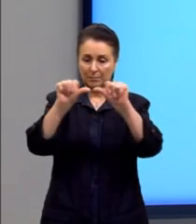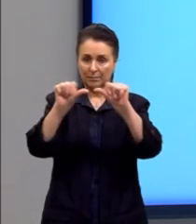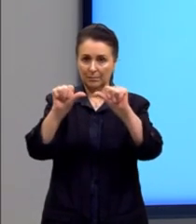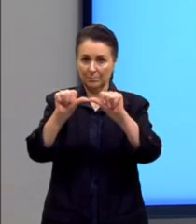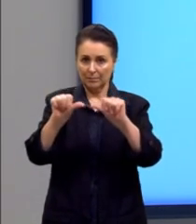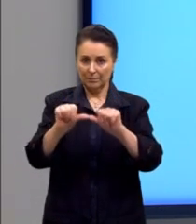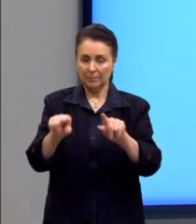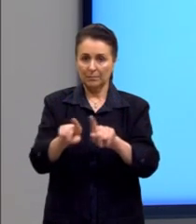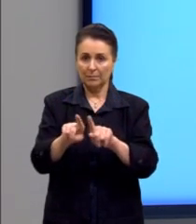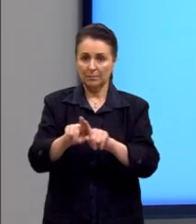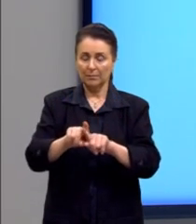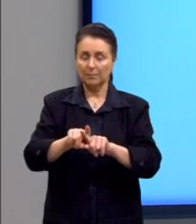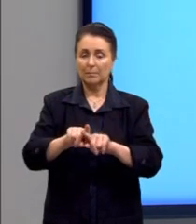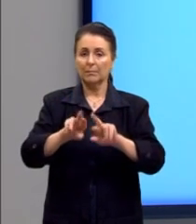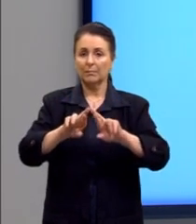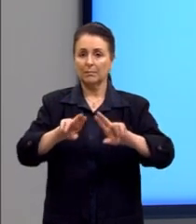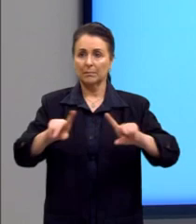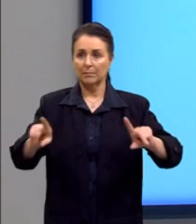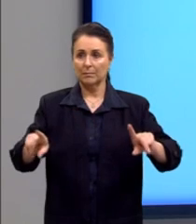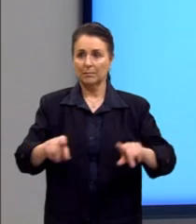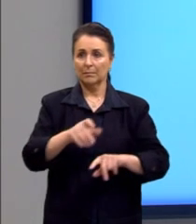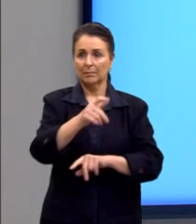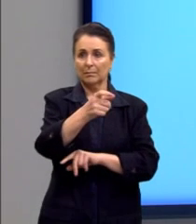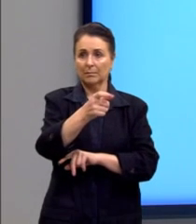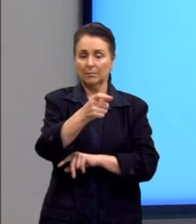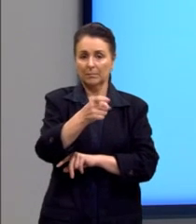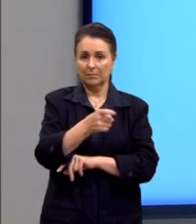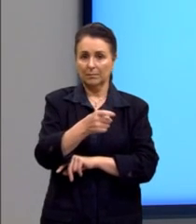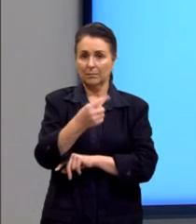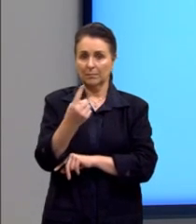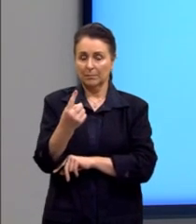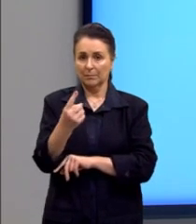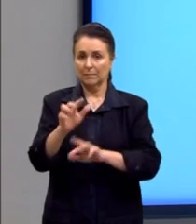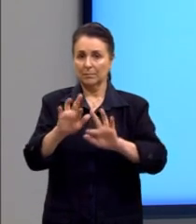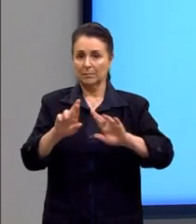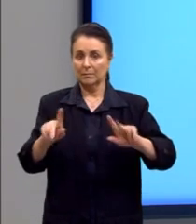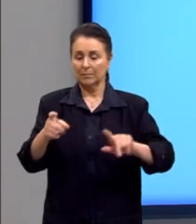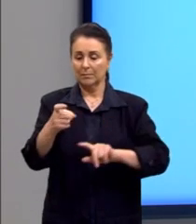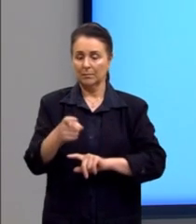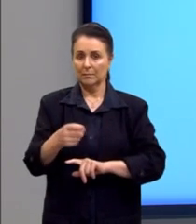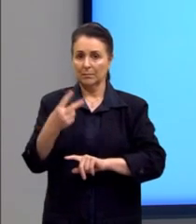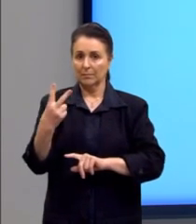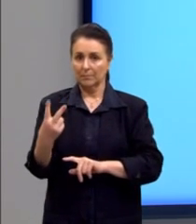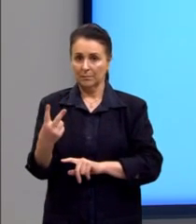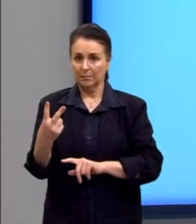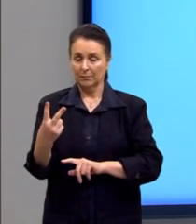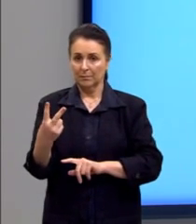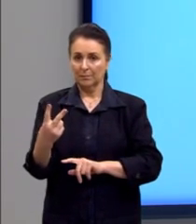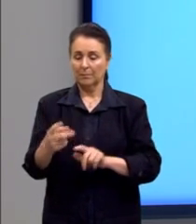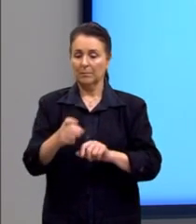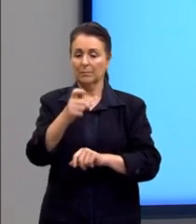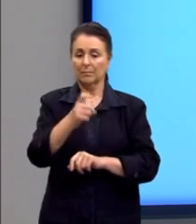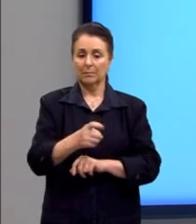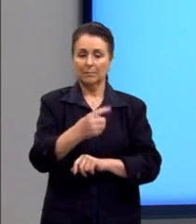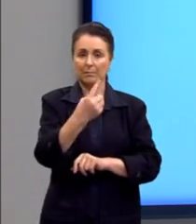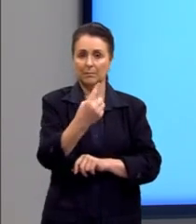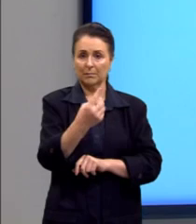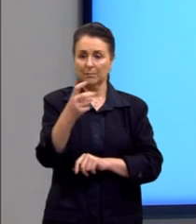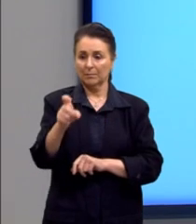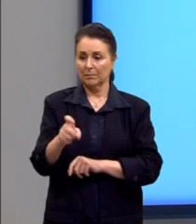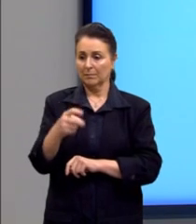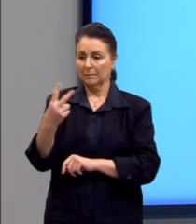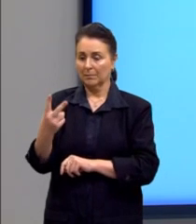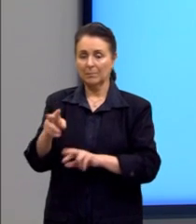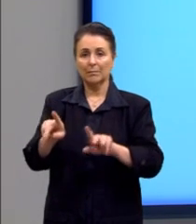função para x1 vai ser diferente para a função em x2, considerando, né? Que x1 e x2 também